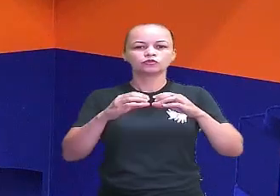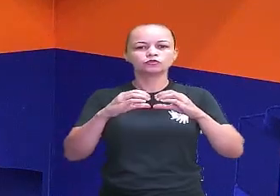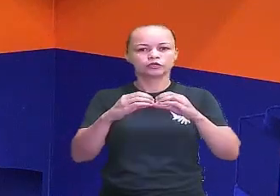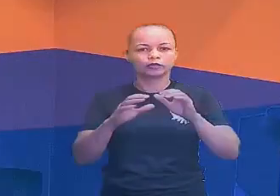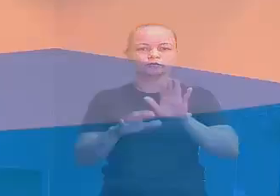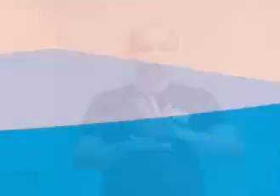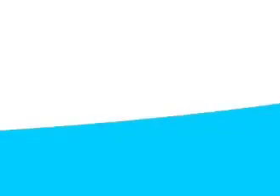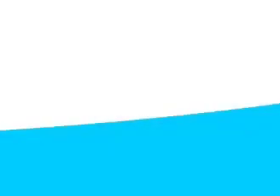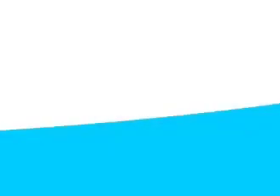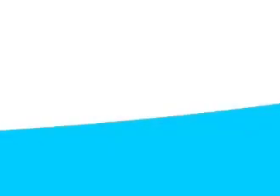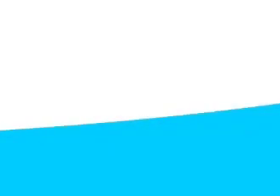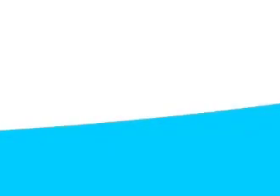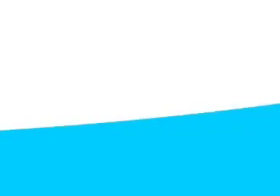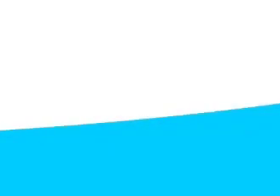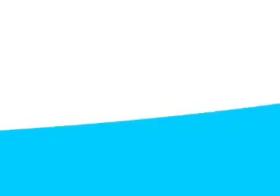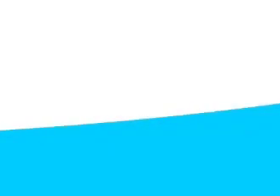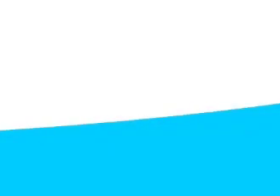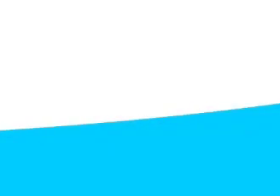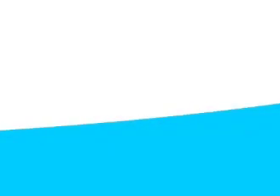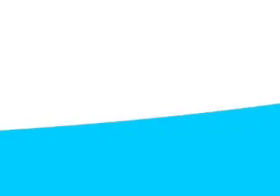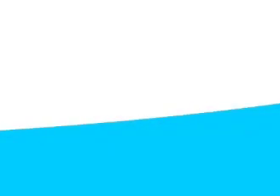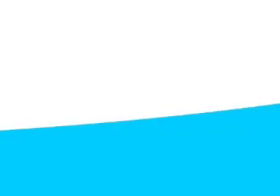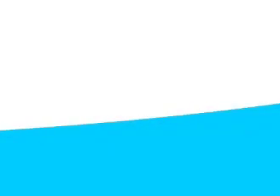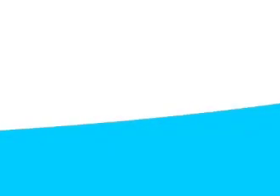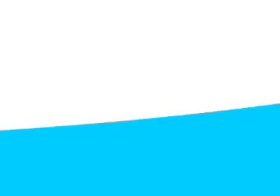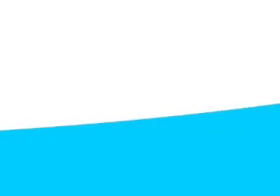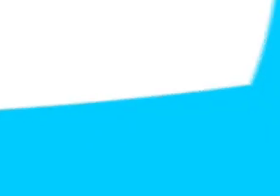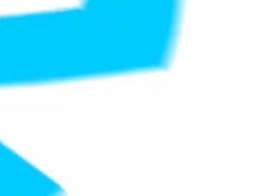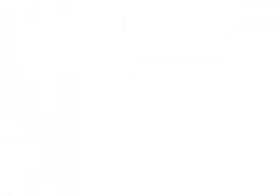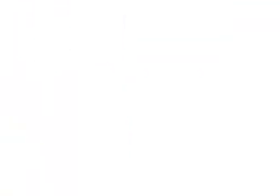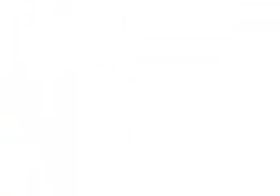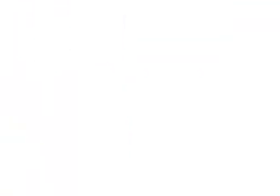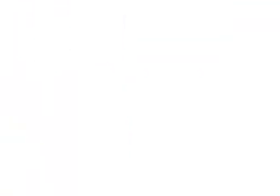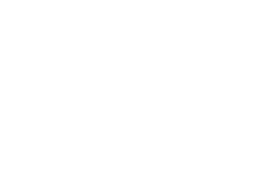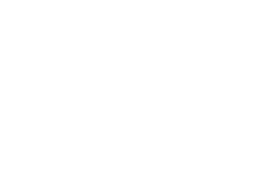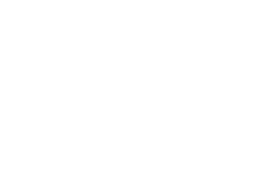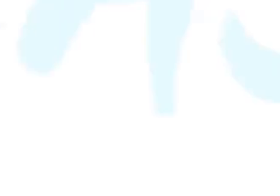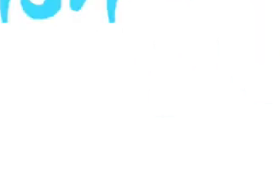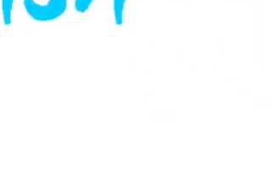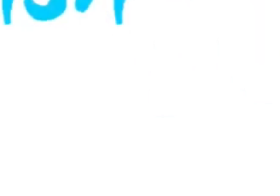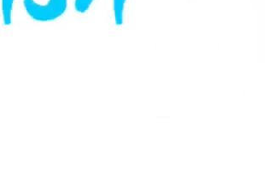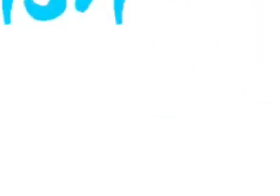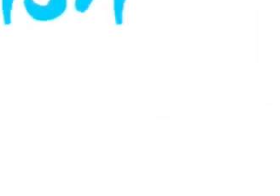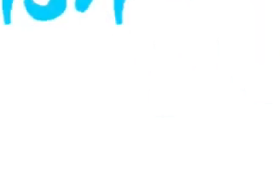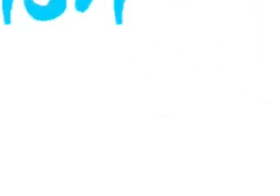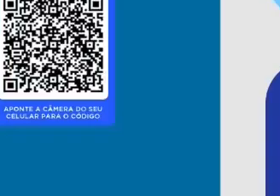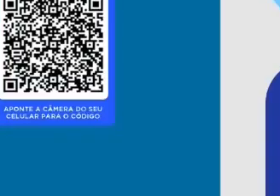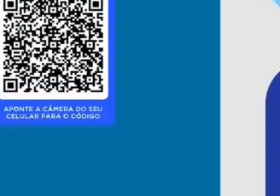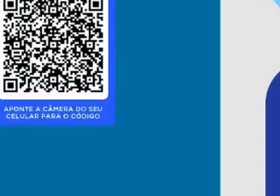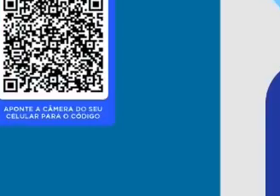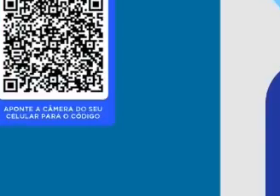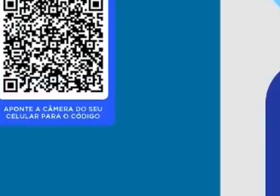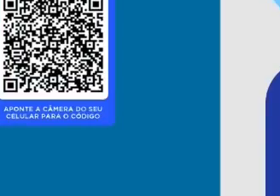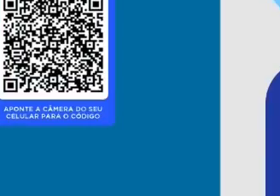Música Música Música